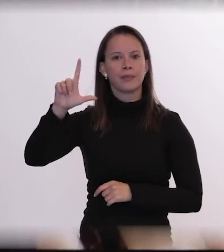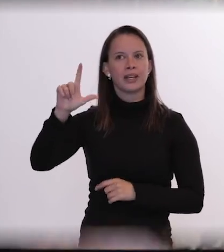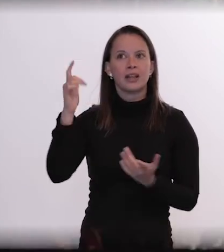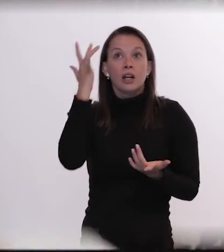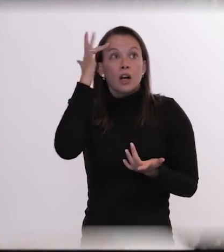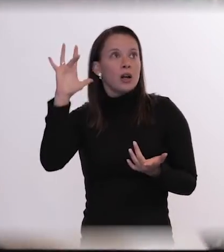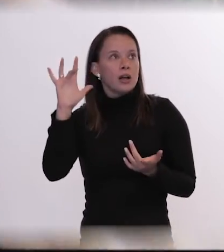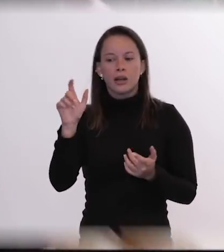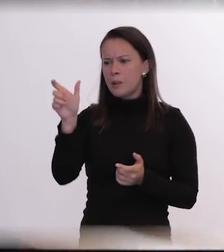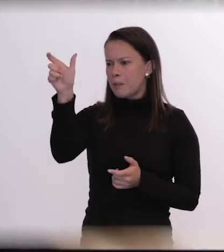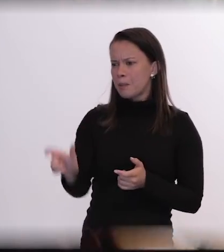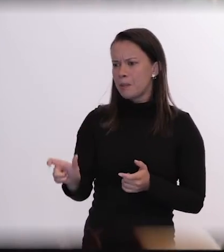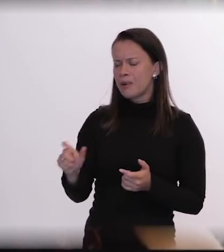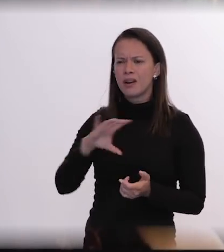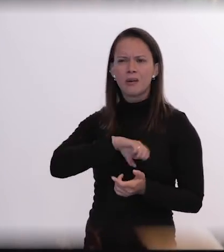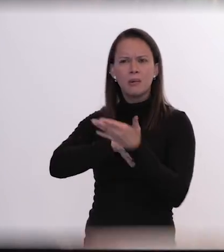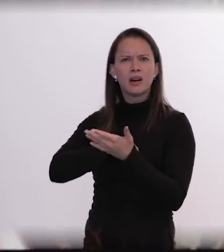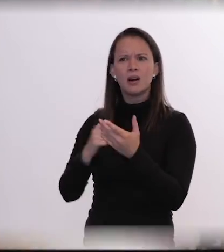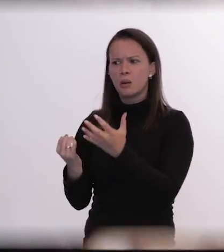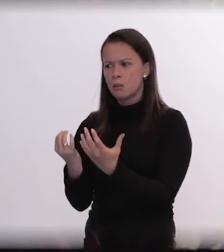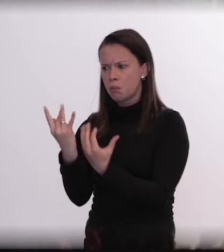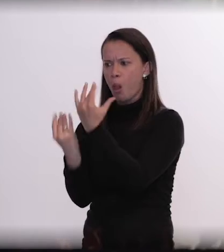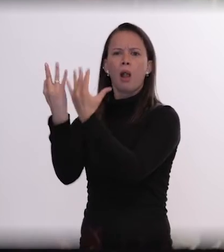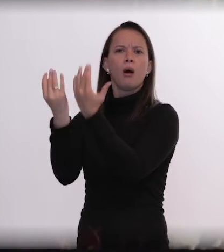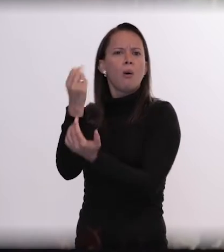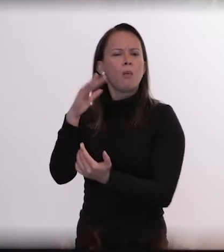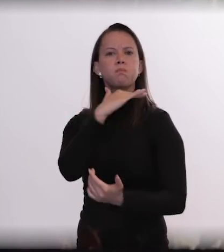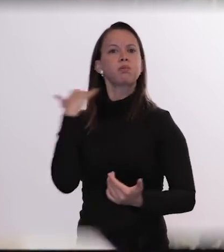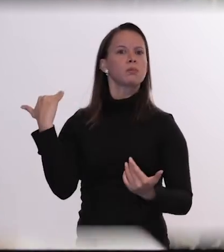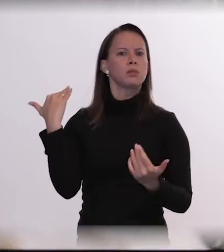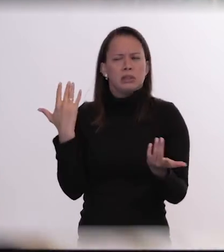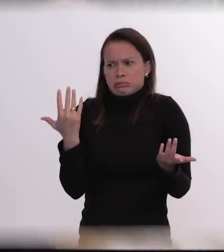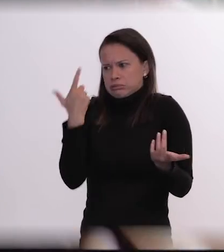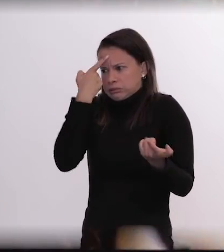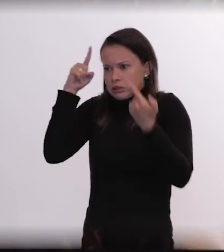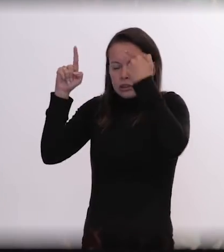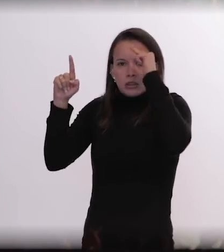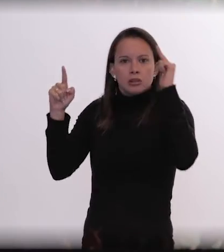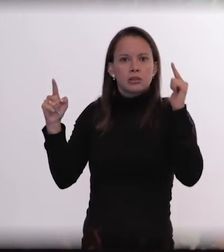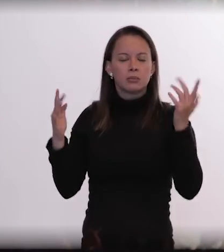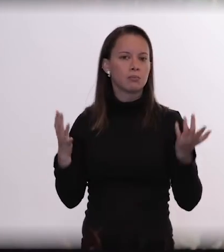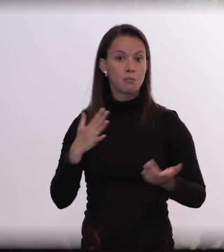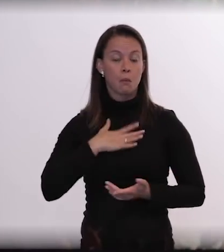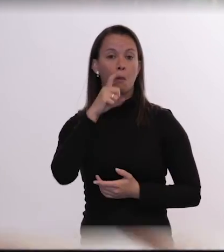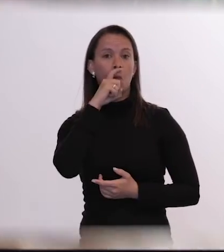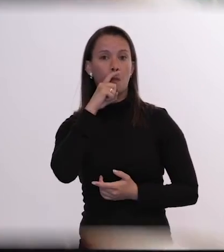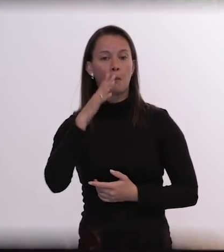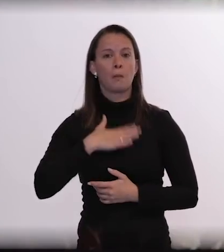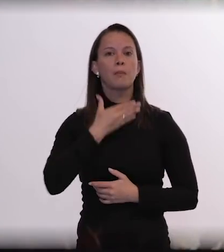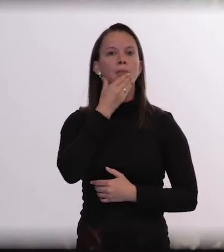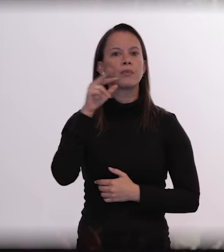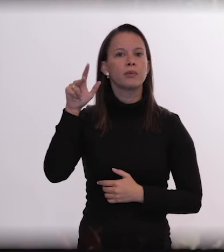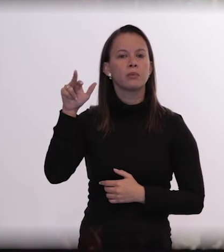que amavam foi decapitada ou queimada. Essa era a dúvida. Aquele que meu pai e meu irmão foi